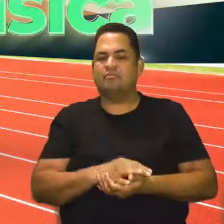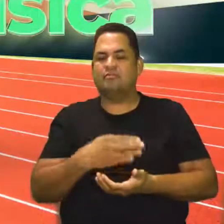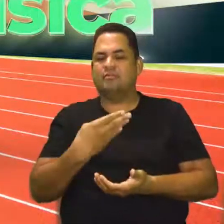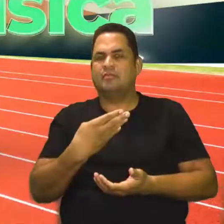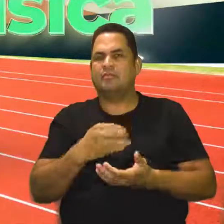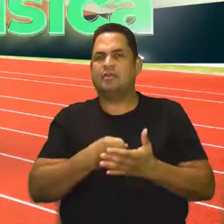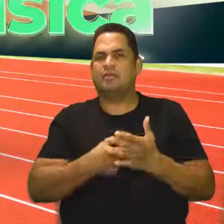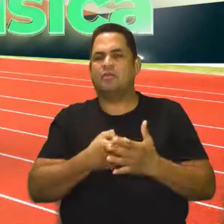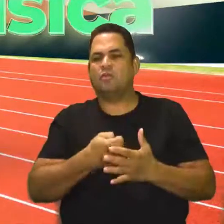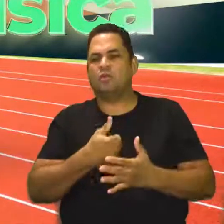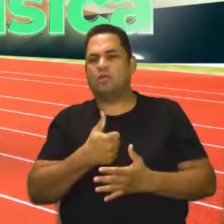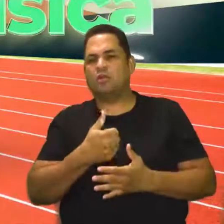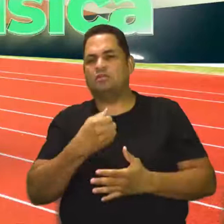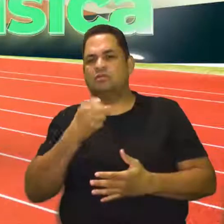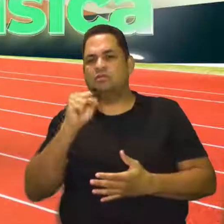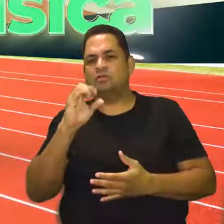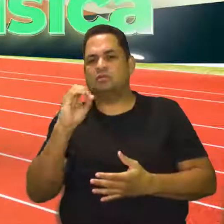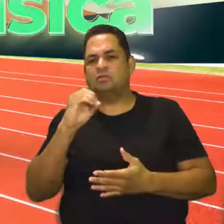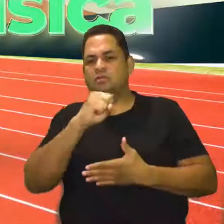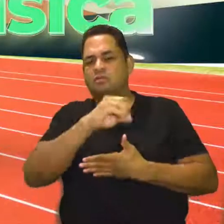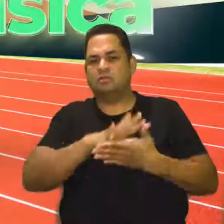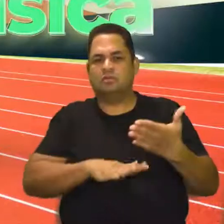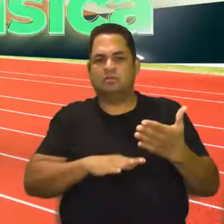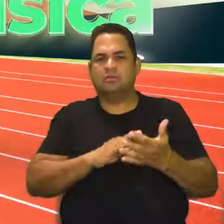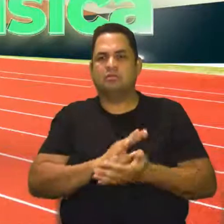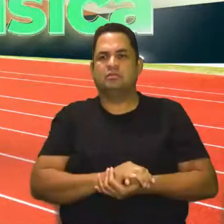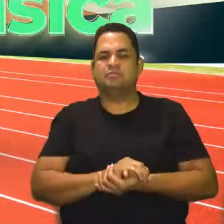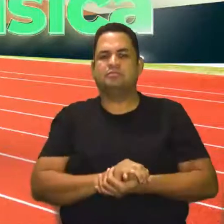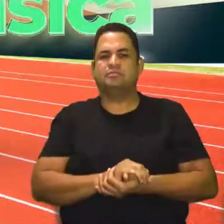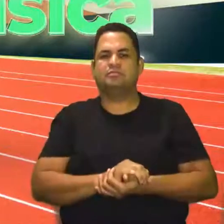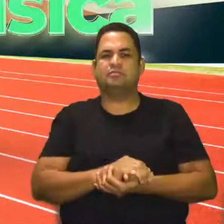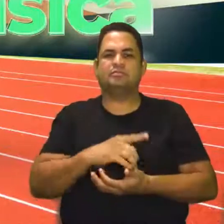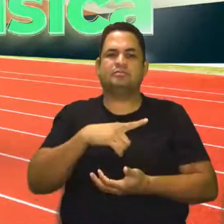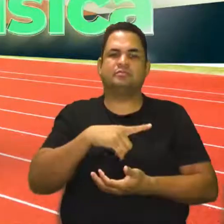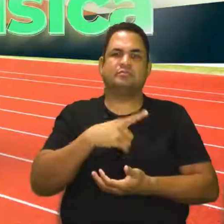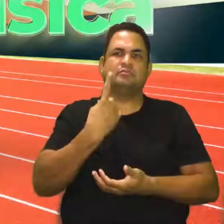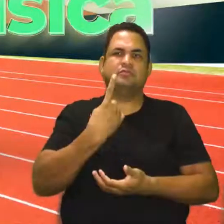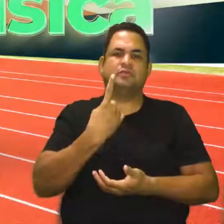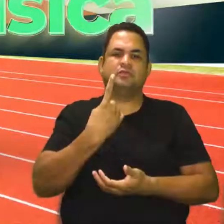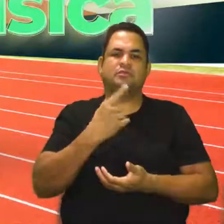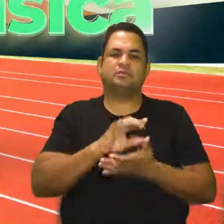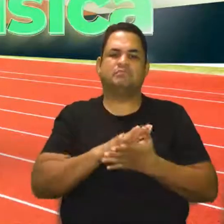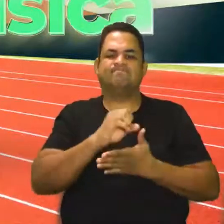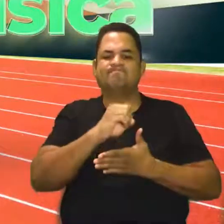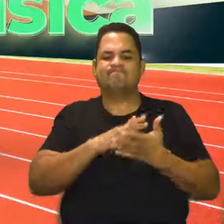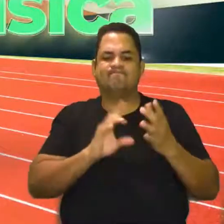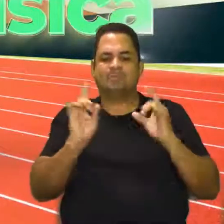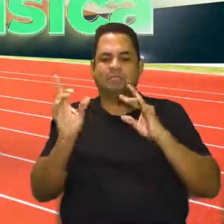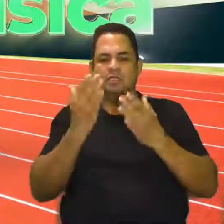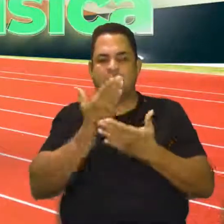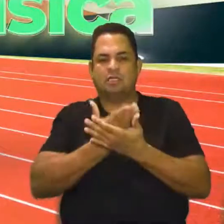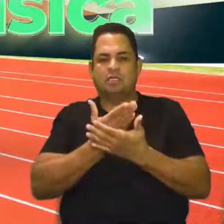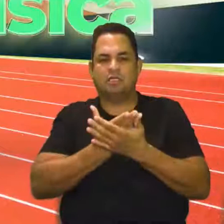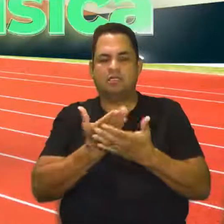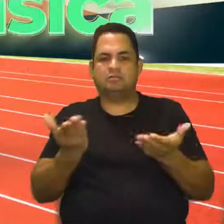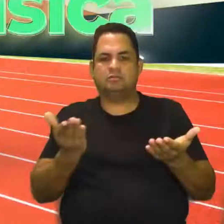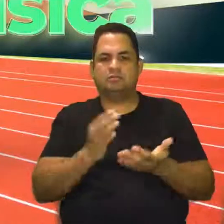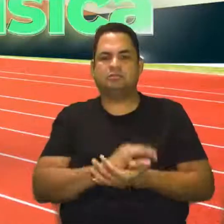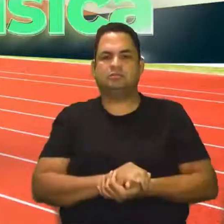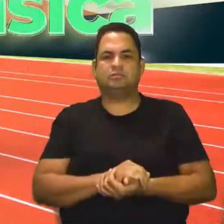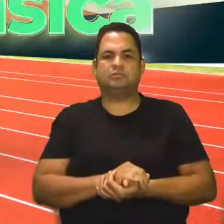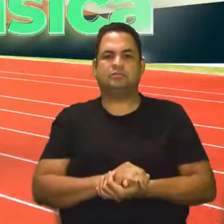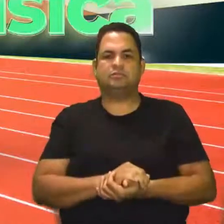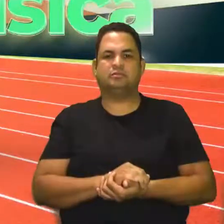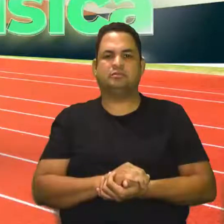questões já, que já caiu no ENEM. Por isso que a gente tem uma questão para cada aula. Observa que cada aula a gente traz uma